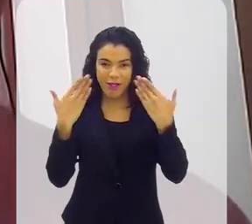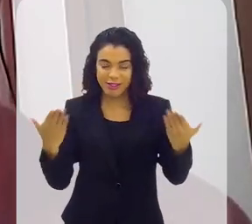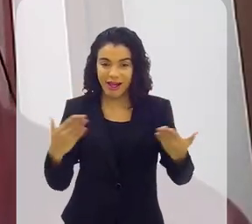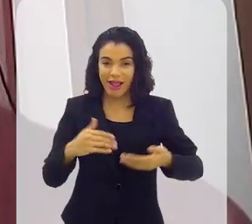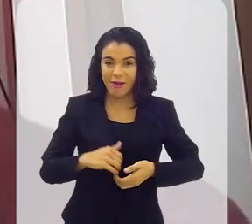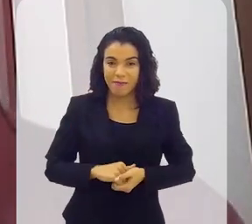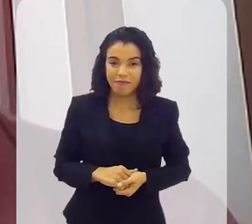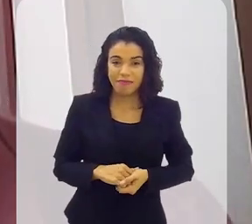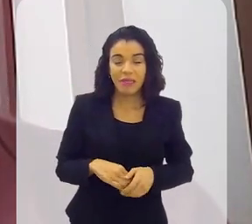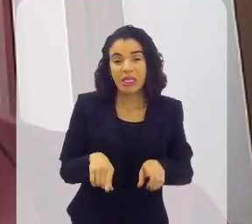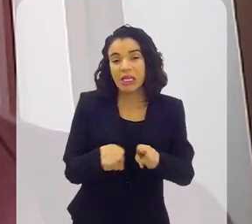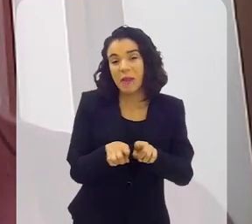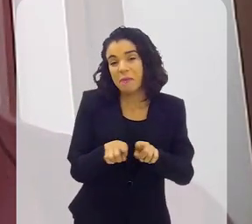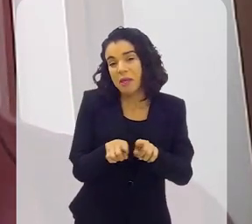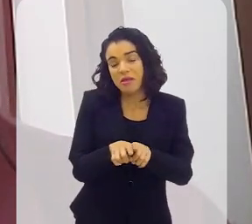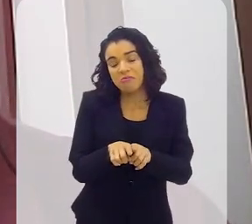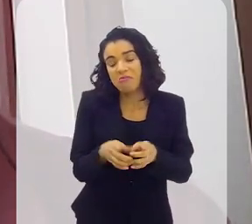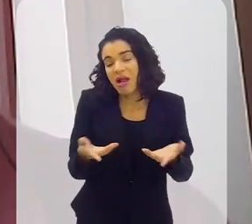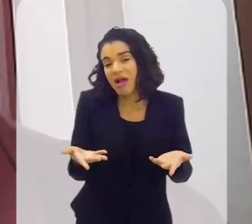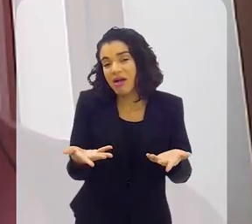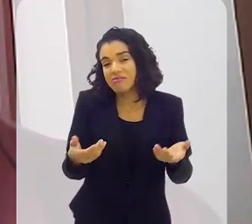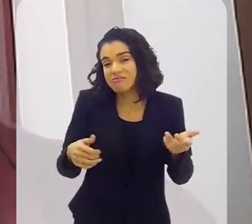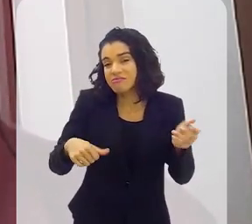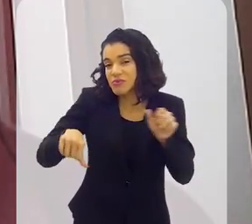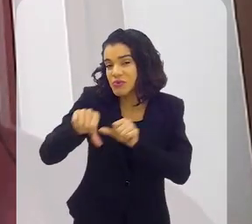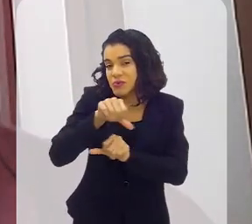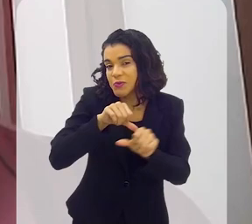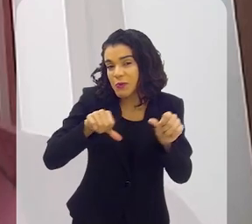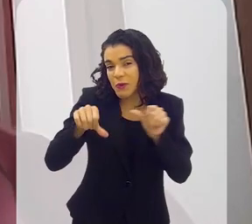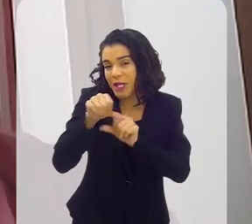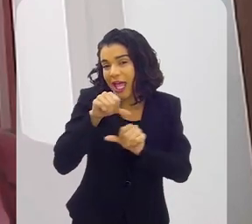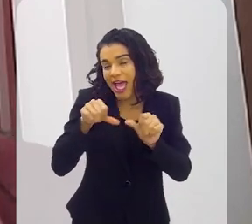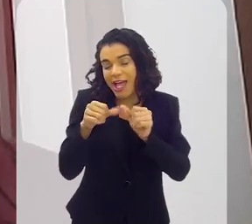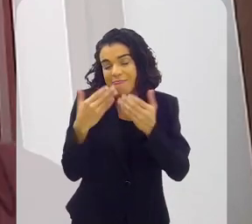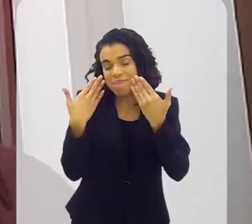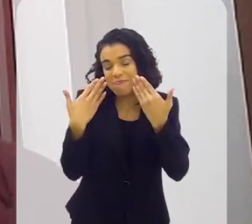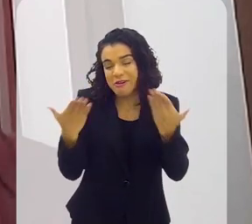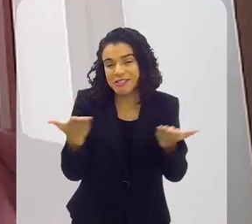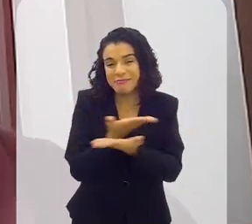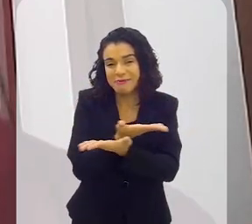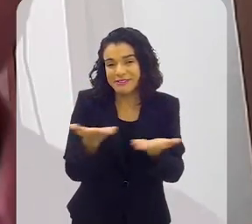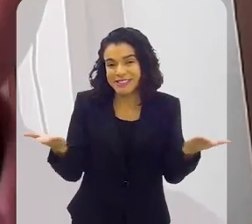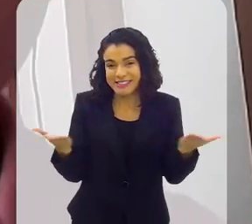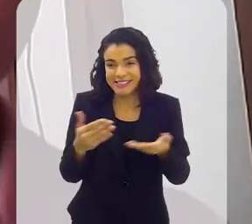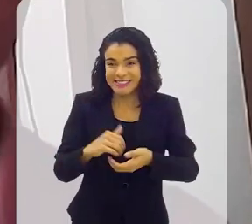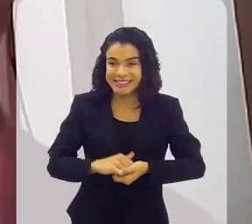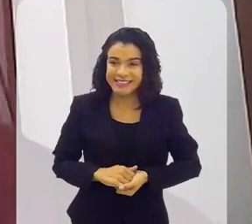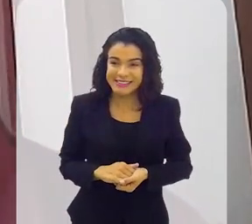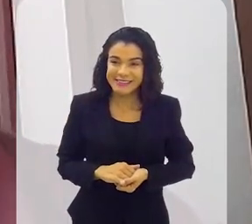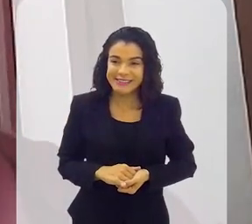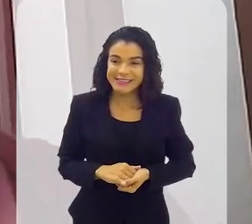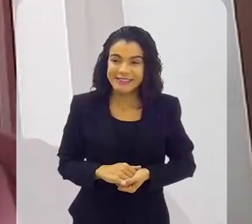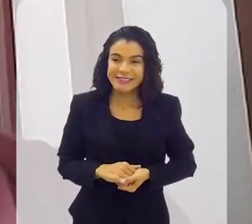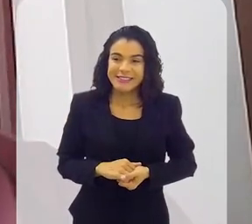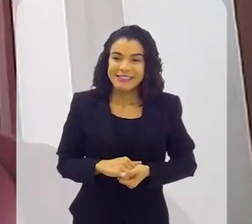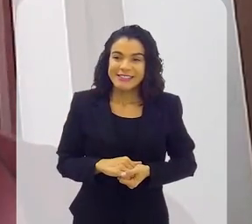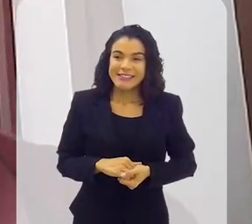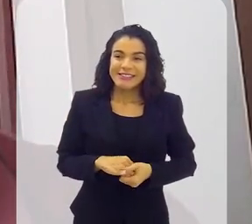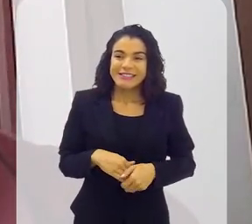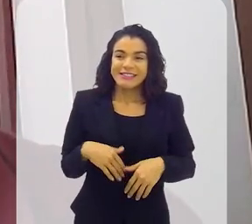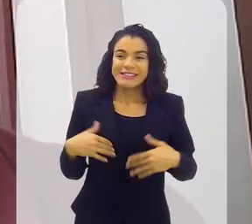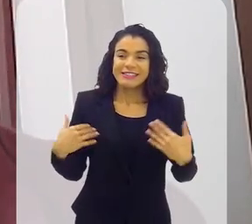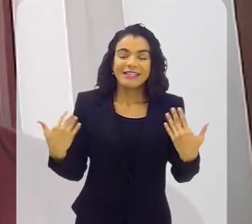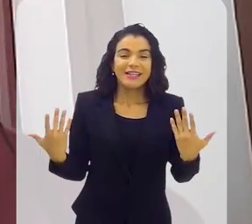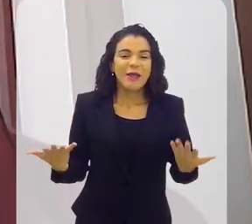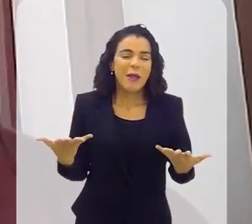o que eu não sabia e remexer isso daí para fechar no esqueleto que eu montei do livro. O livro precisa disso aqui. Então,